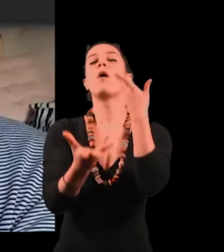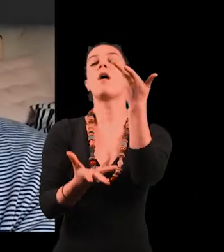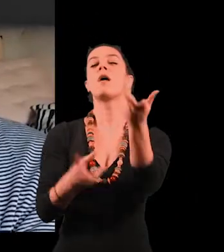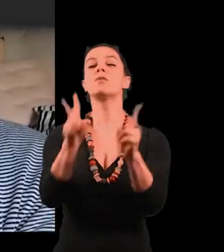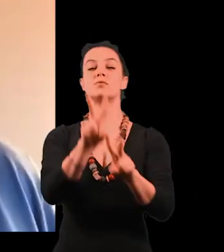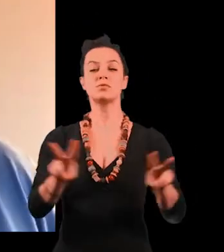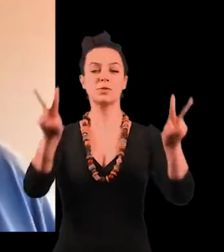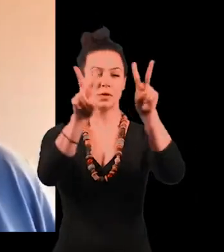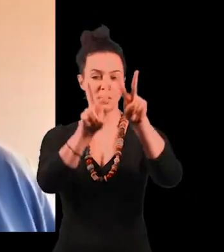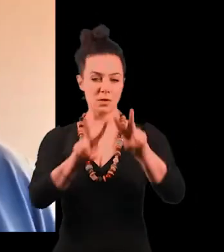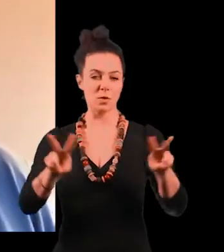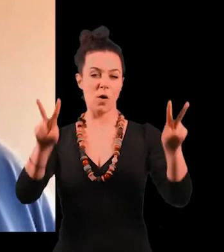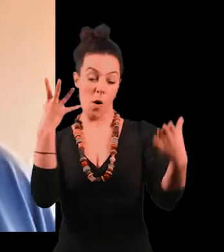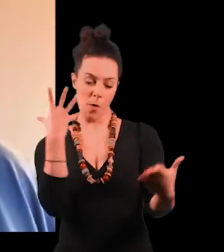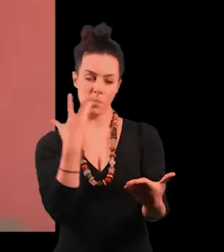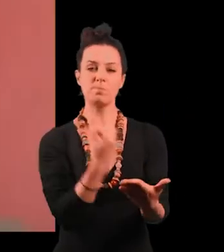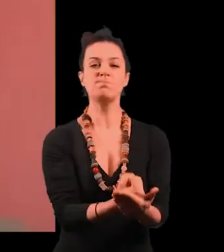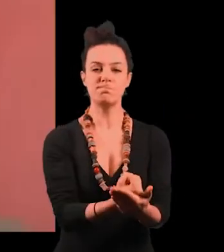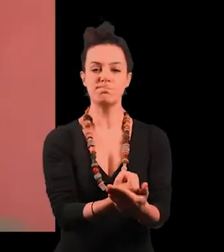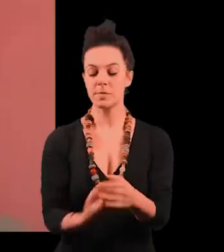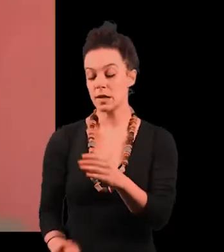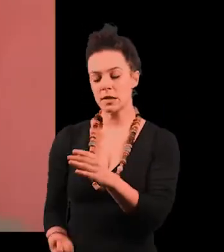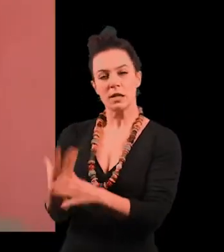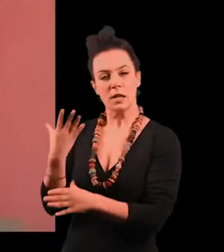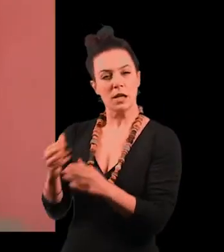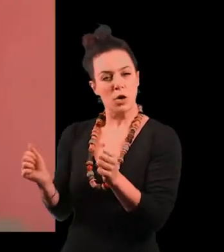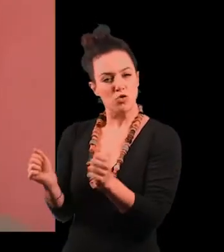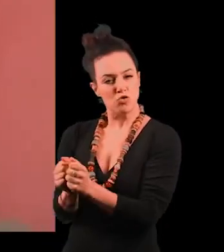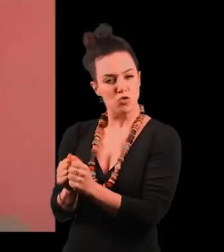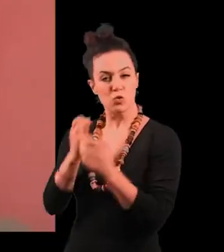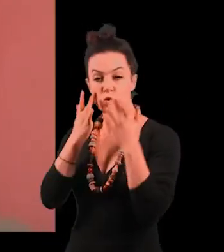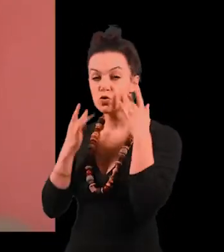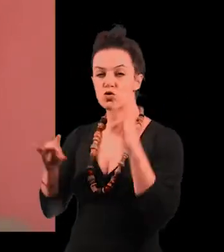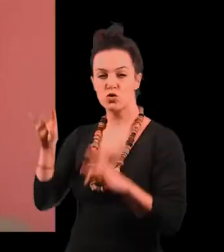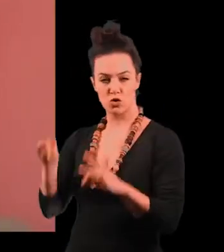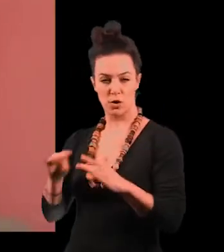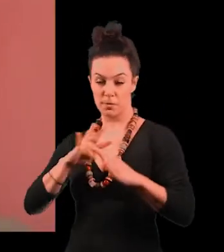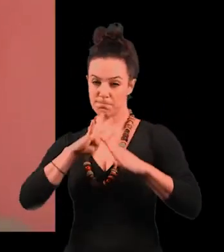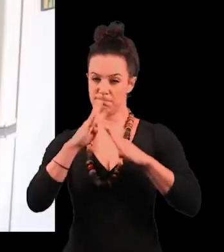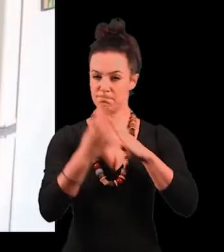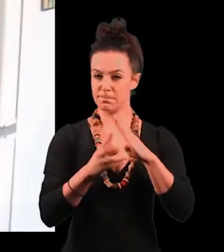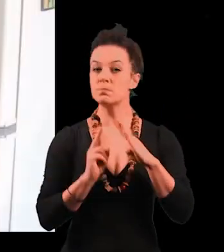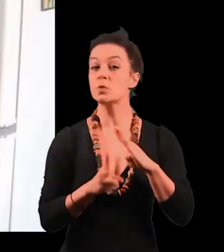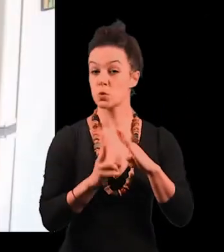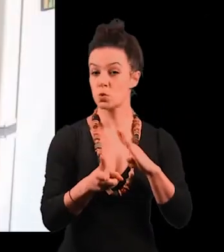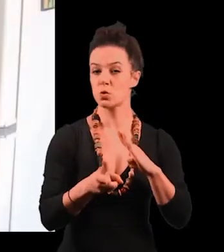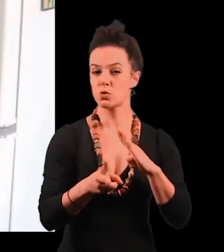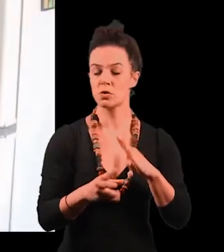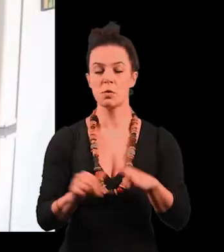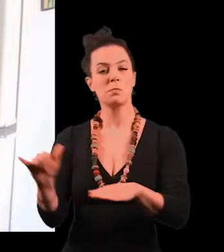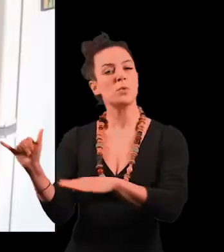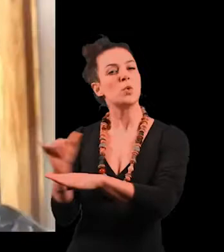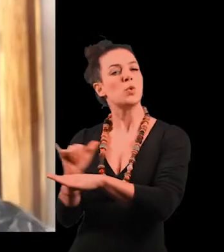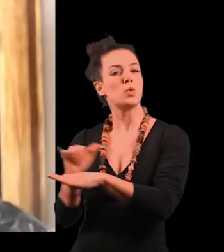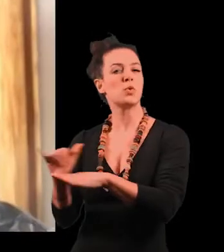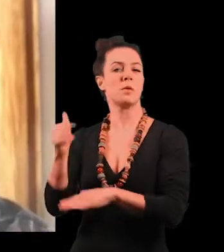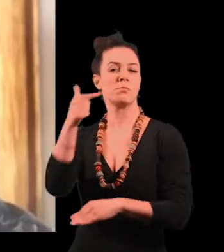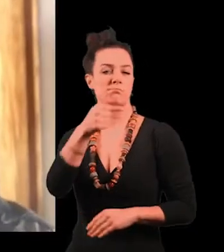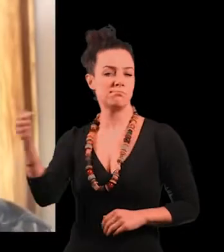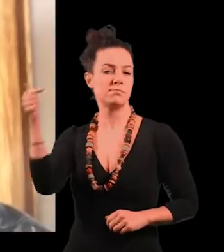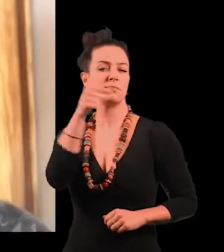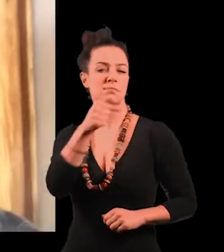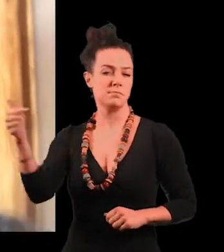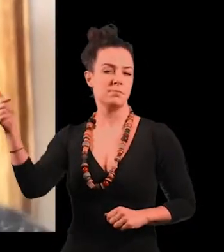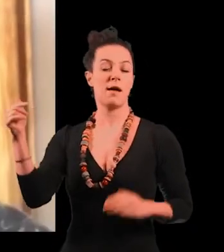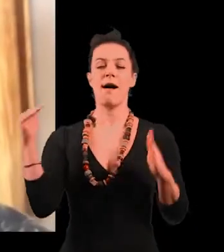Visual Documental Que nasceu nos processos de criação de uma peça E ampliou-se para a quarentena. No canal do